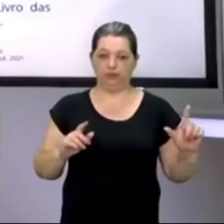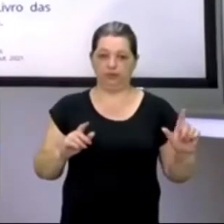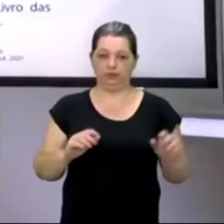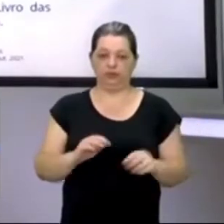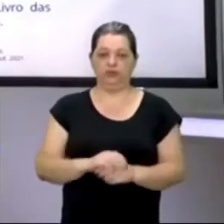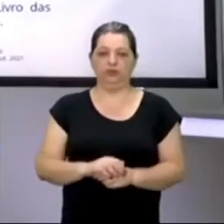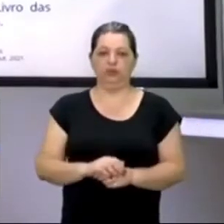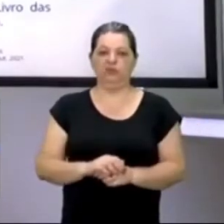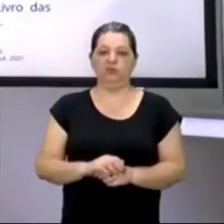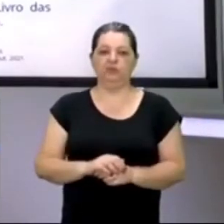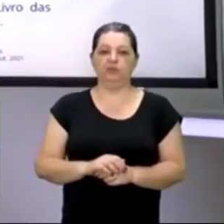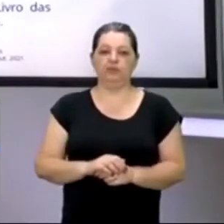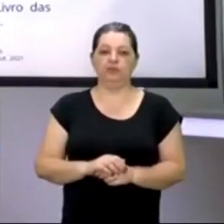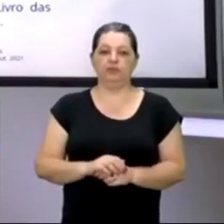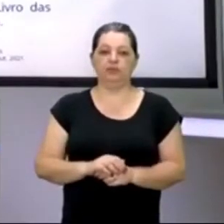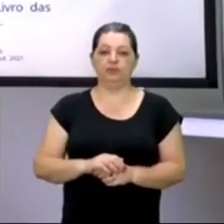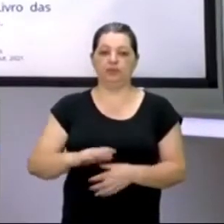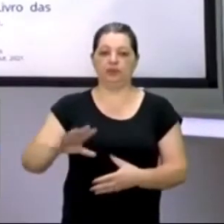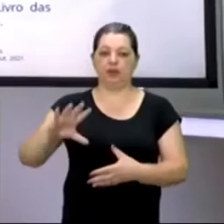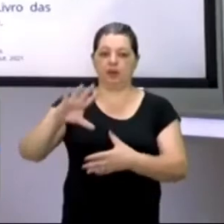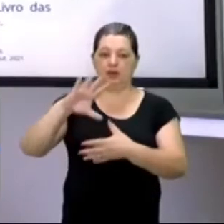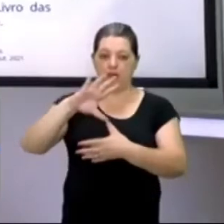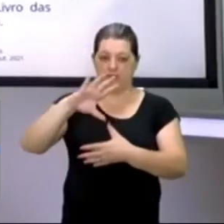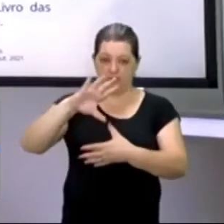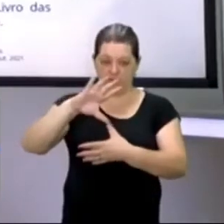a América é para o oeste.